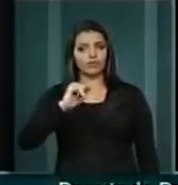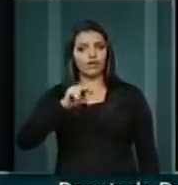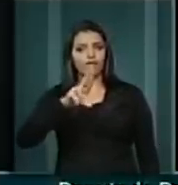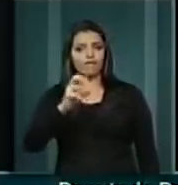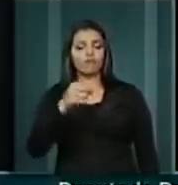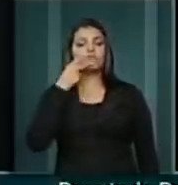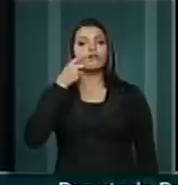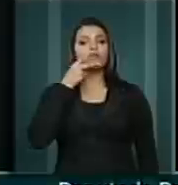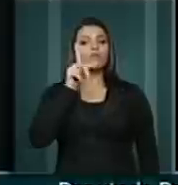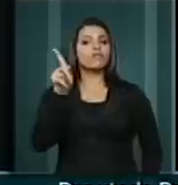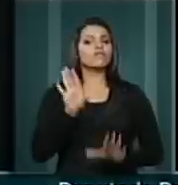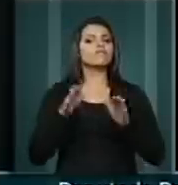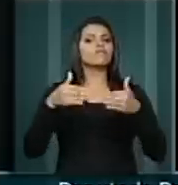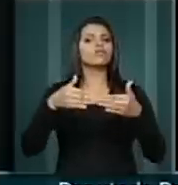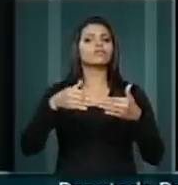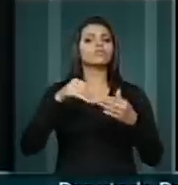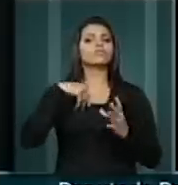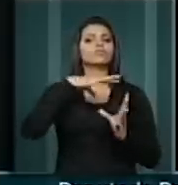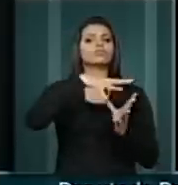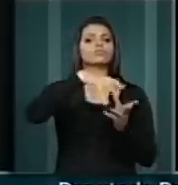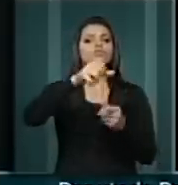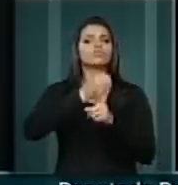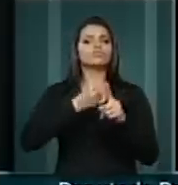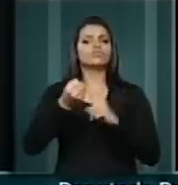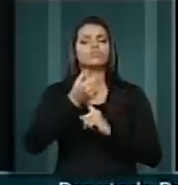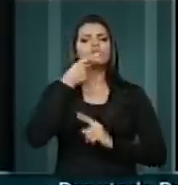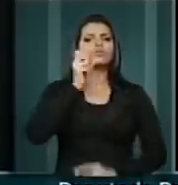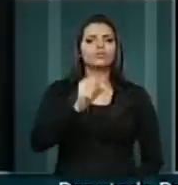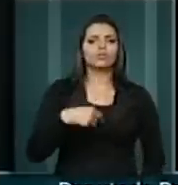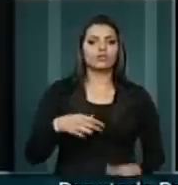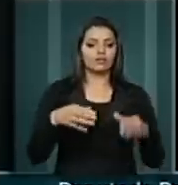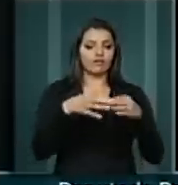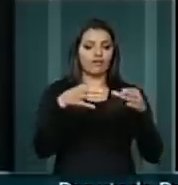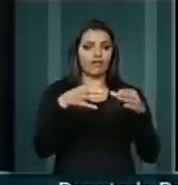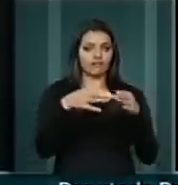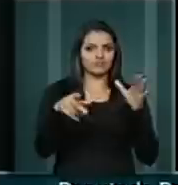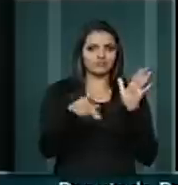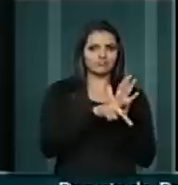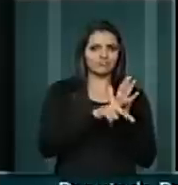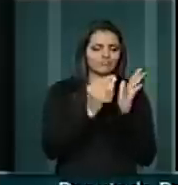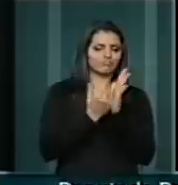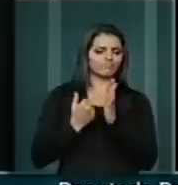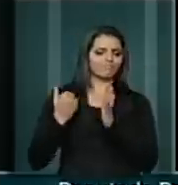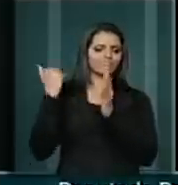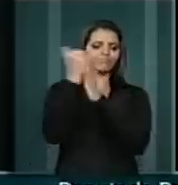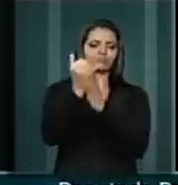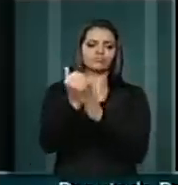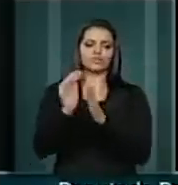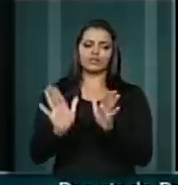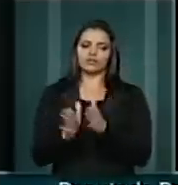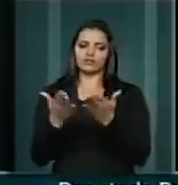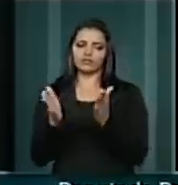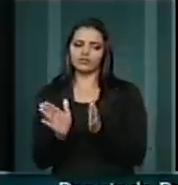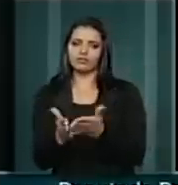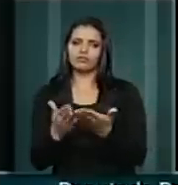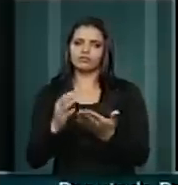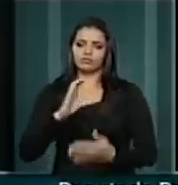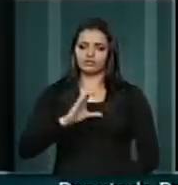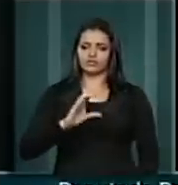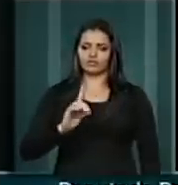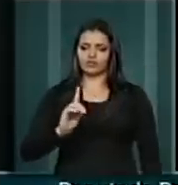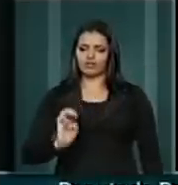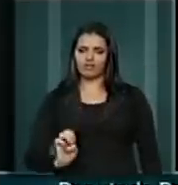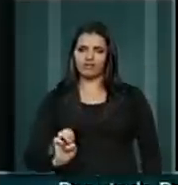Fórum Social Mundial, é que as classes ascendentes, como é o caso da classe C, D e E,